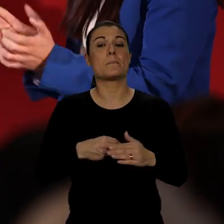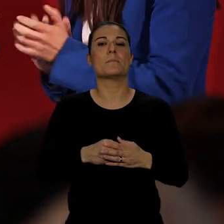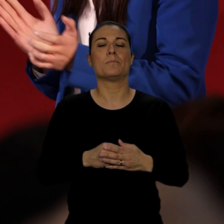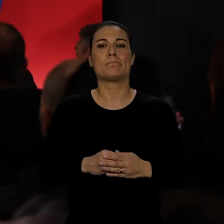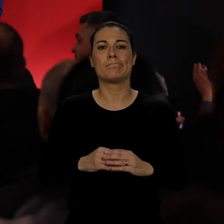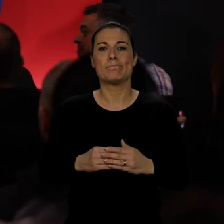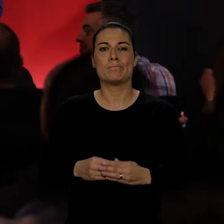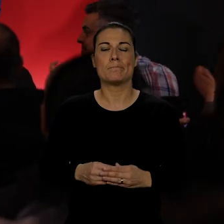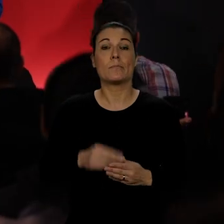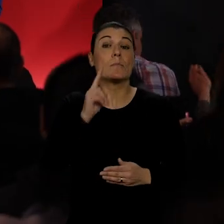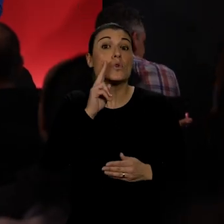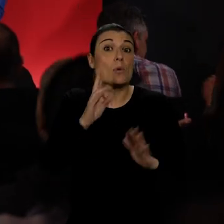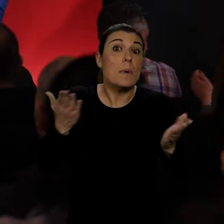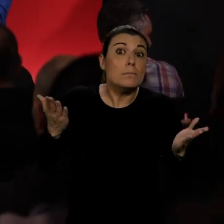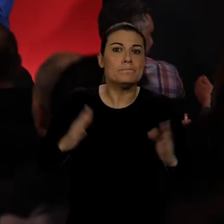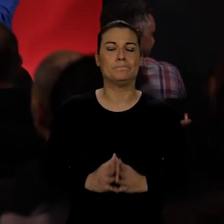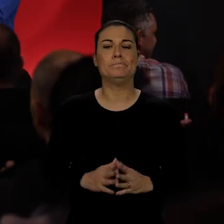não... Desculpem-me.